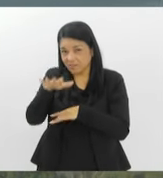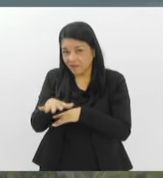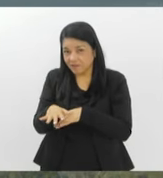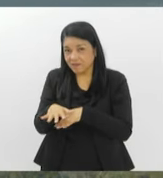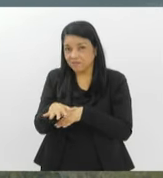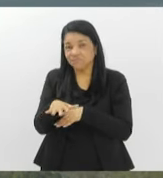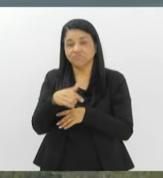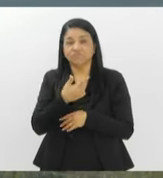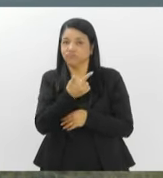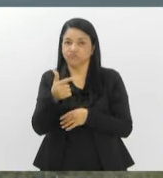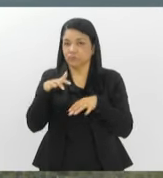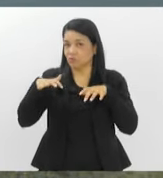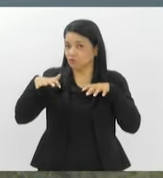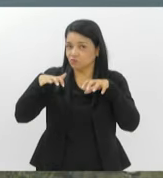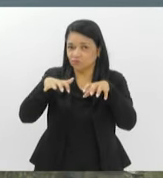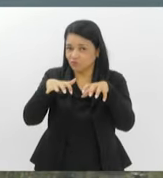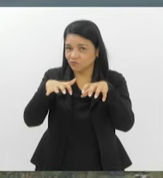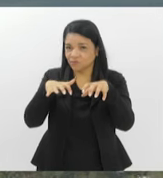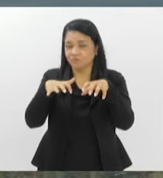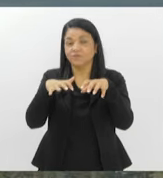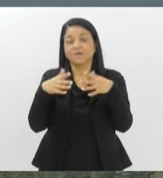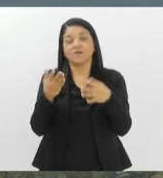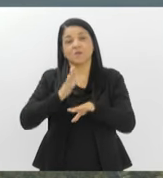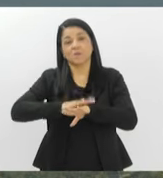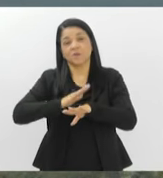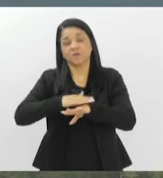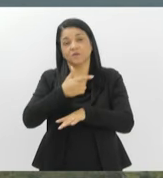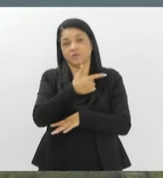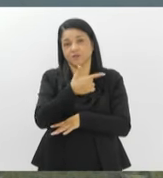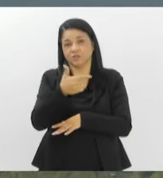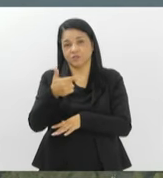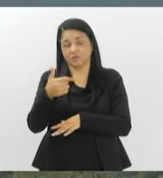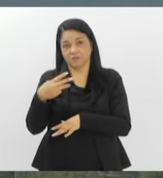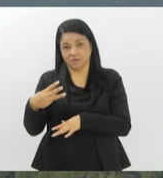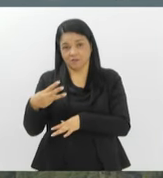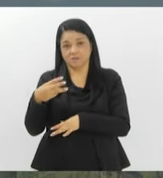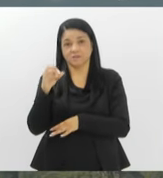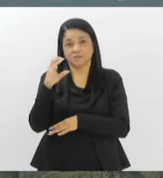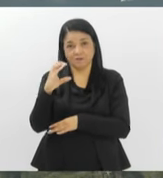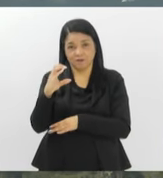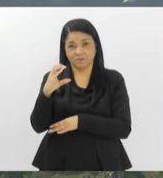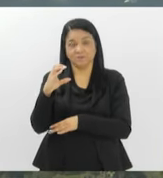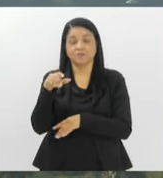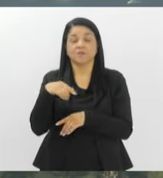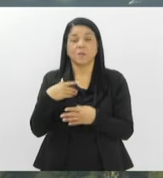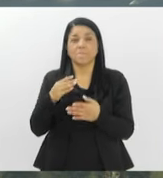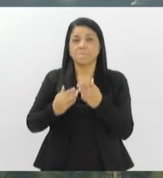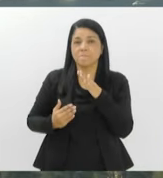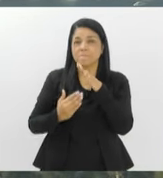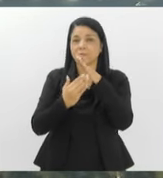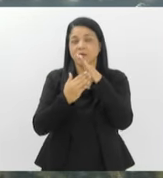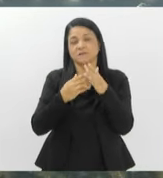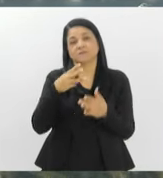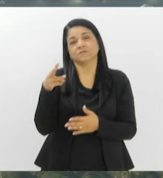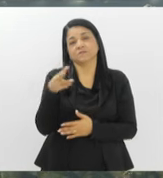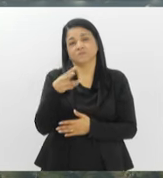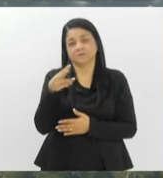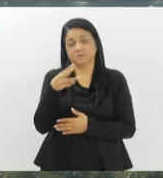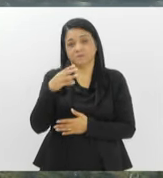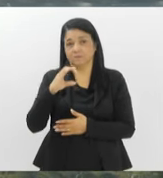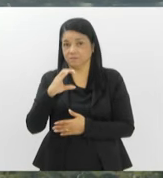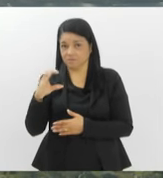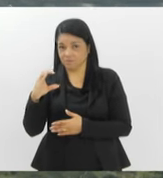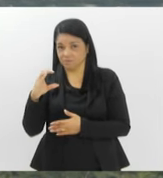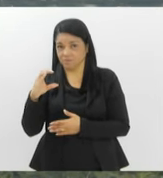mas não há previsão de chuva. Nesse momento faz 23 graus, a máxima para hoje deve chegar aos 33 graus,